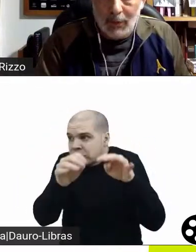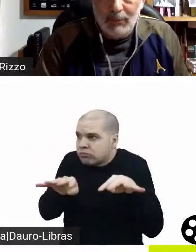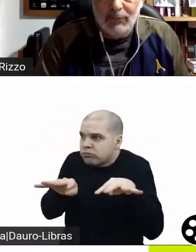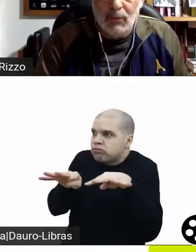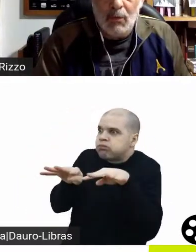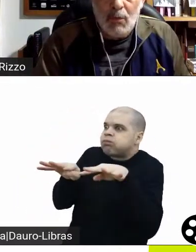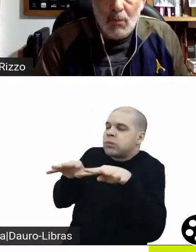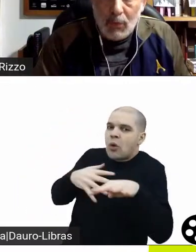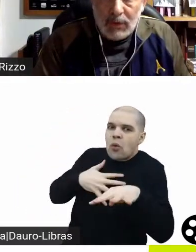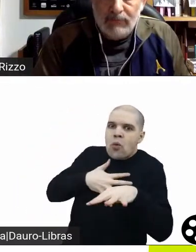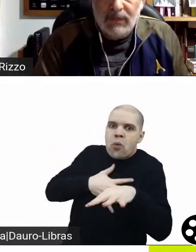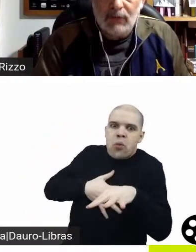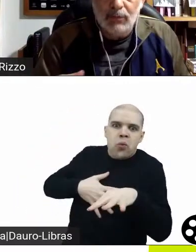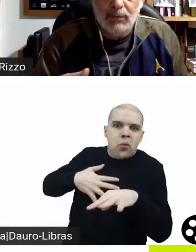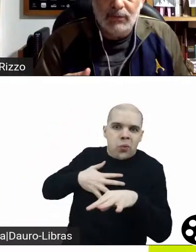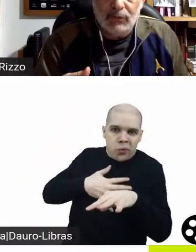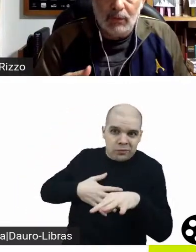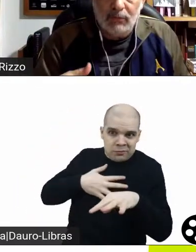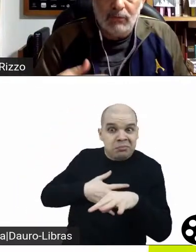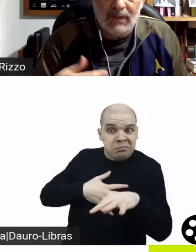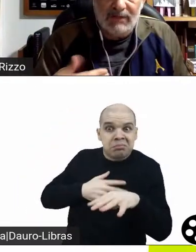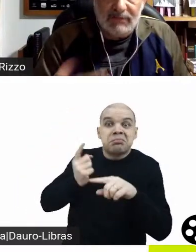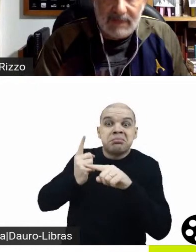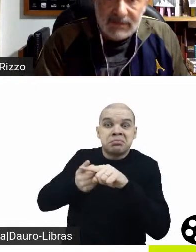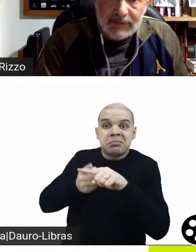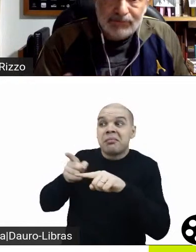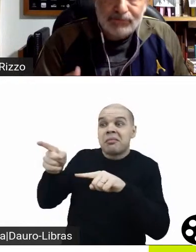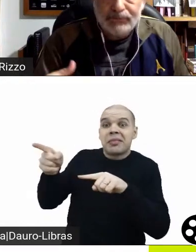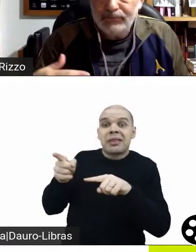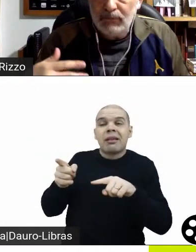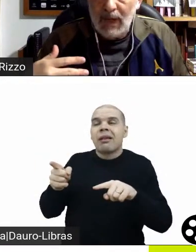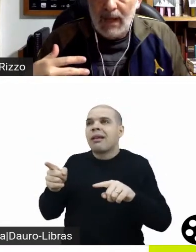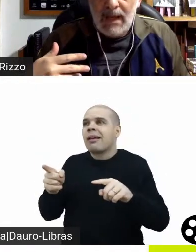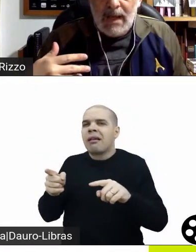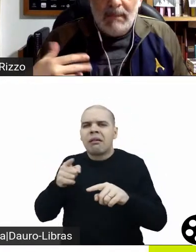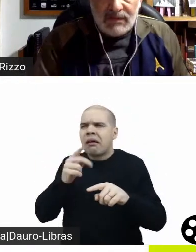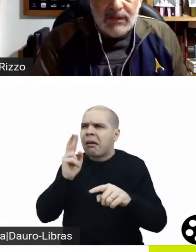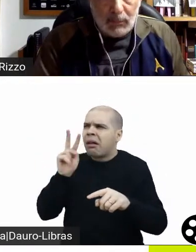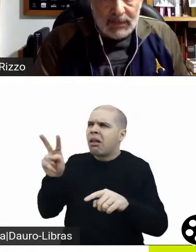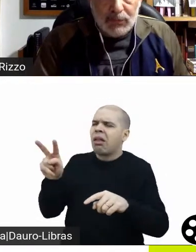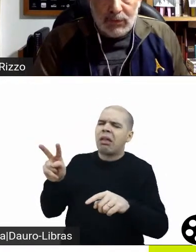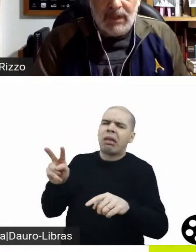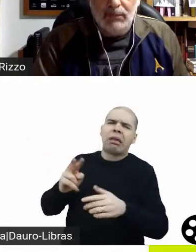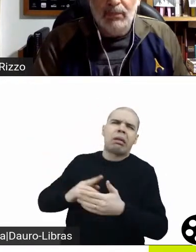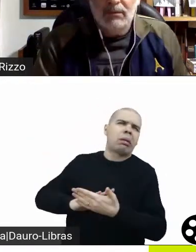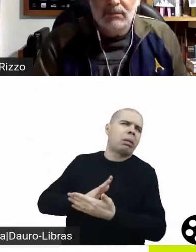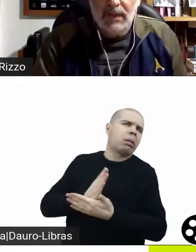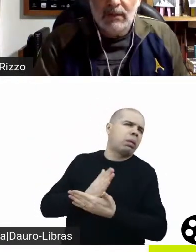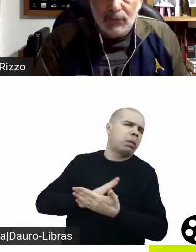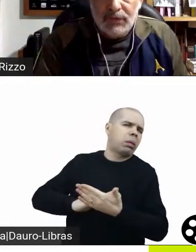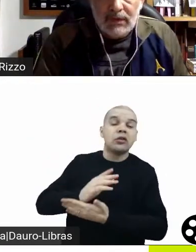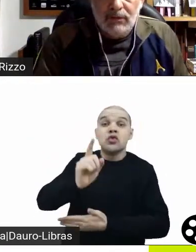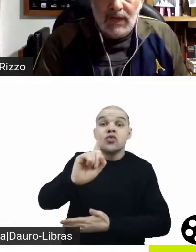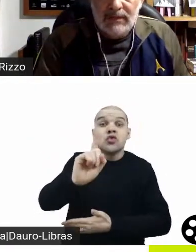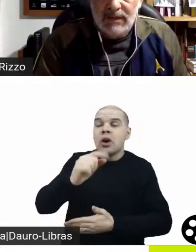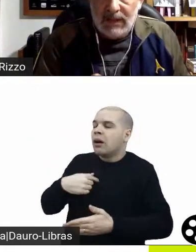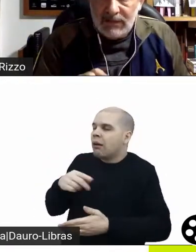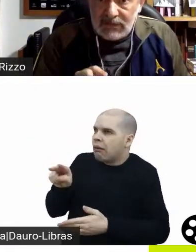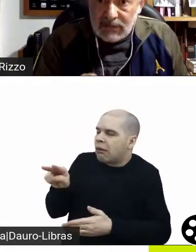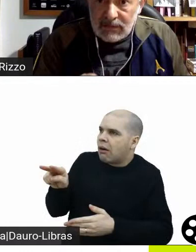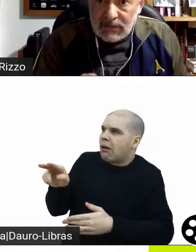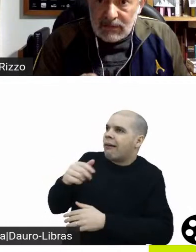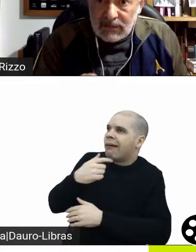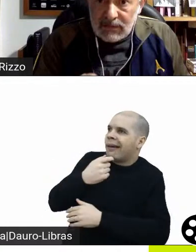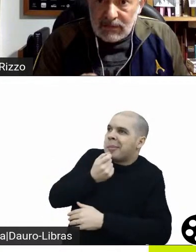óbvio com o humor, tem compromisso óbvio com a leveza, mas que, ao mesmo tempo, conseguiu, lá